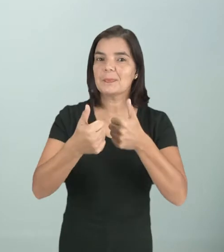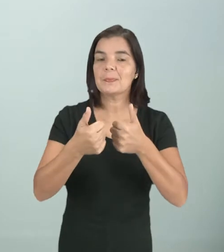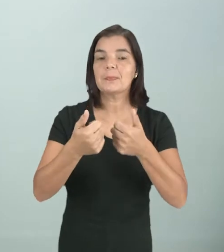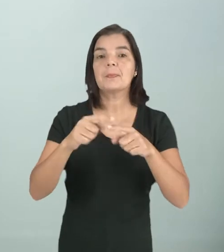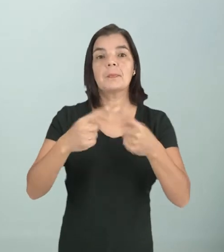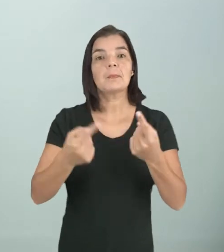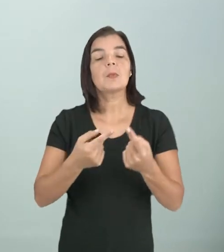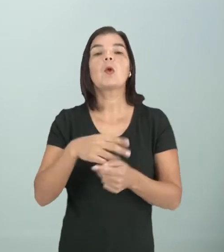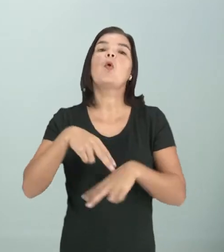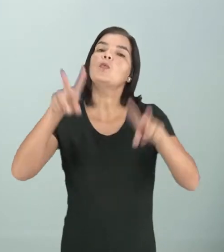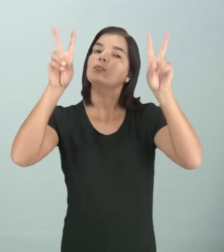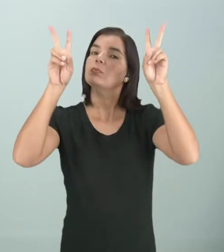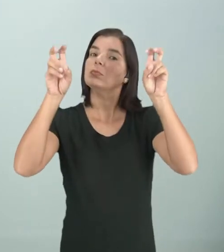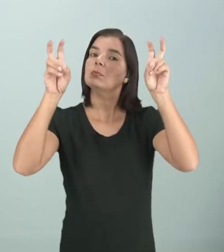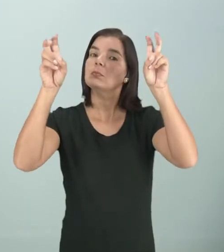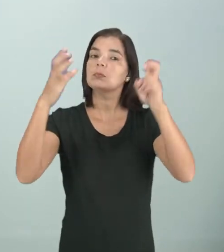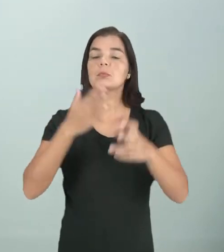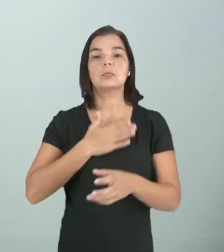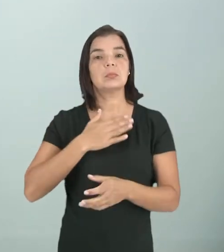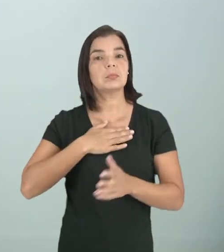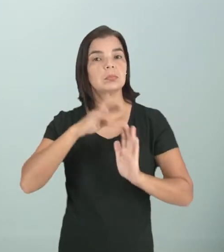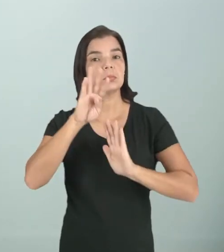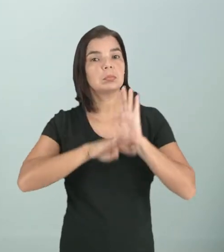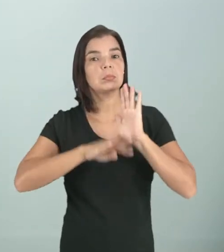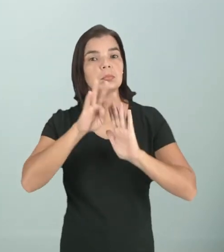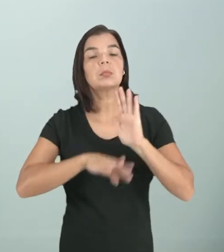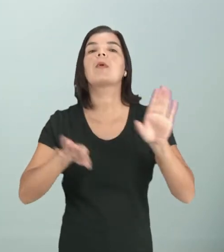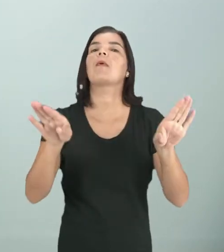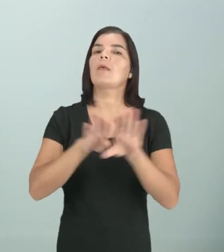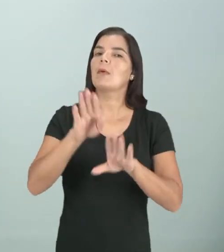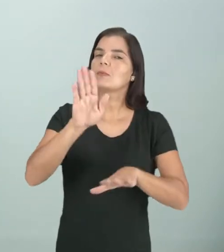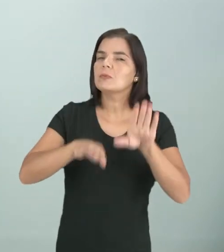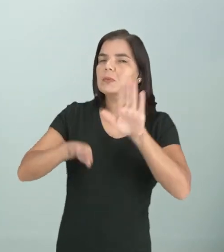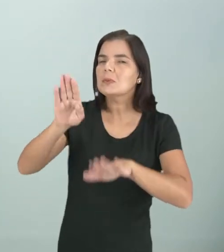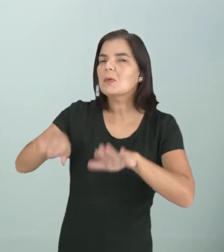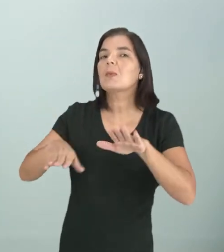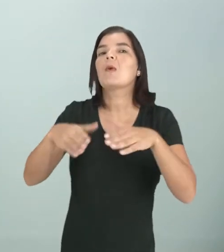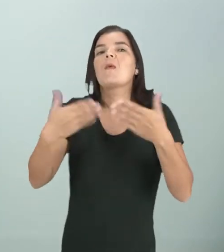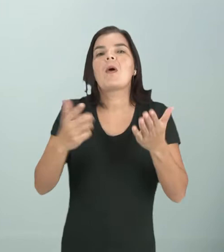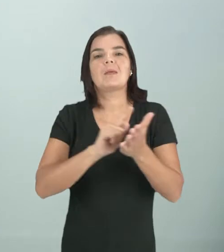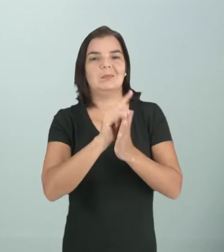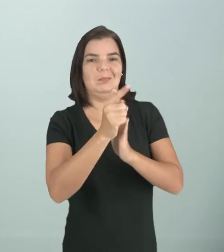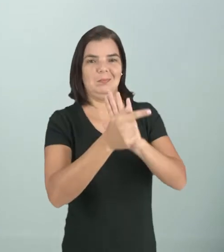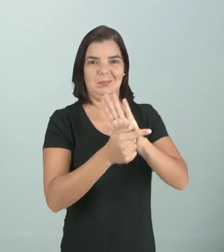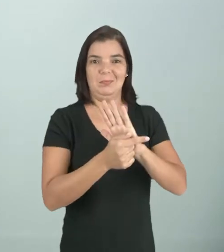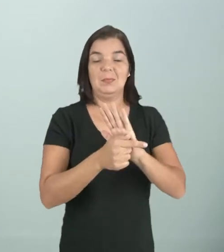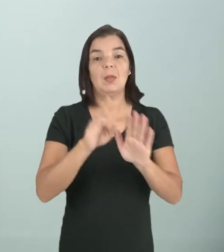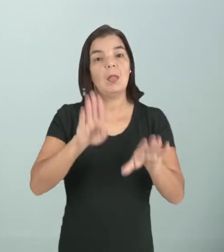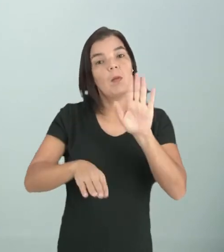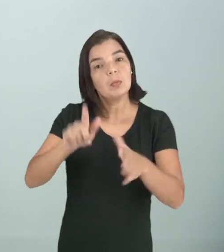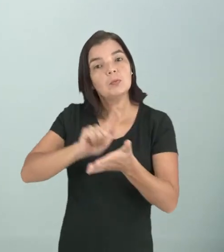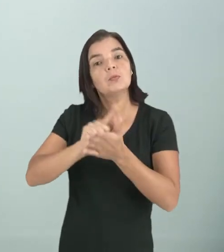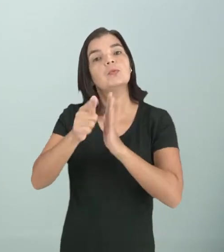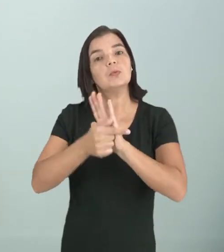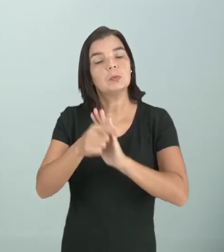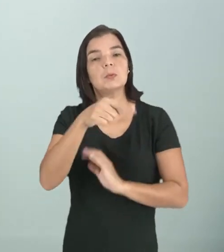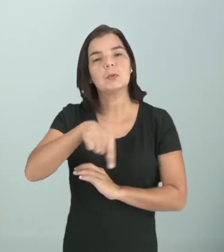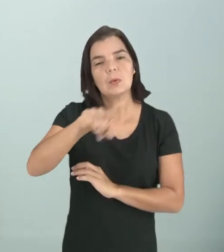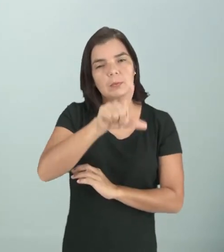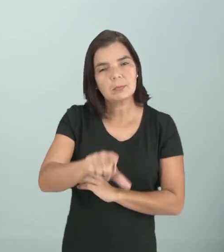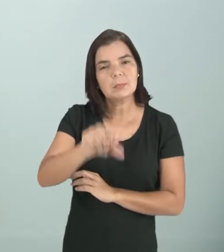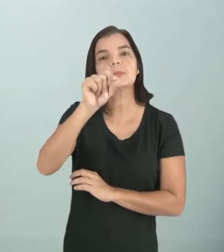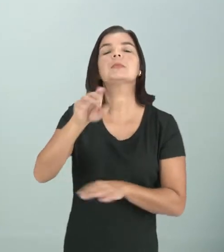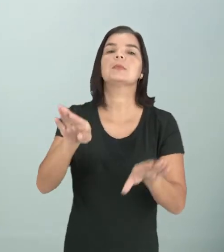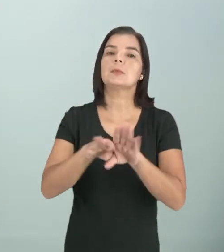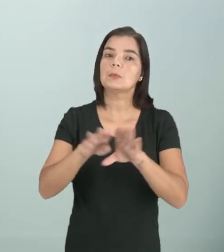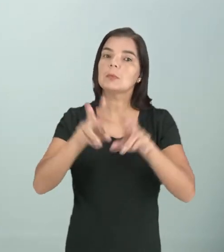Sobre o título do meu texto. O título do texto também vai depender do gênero textual. Dependendo do gênero textual que você escolher,